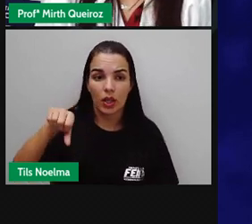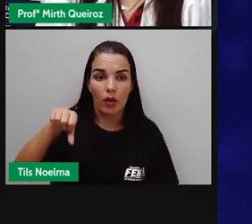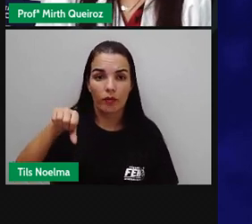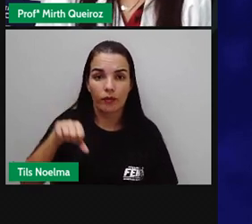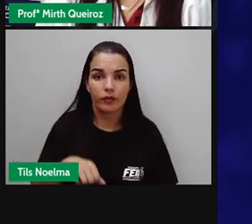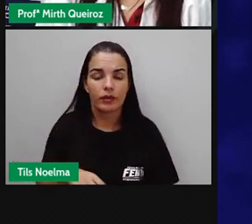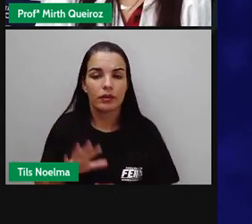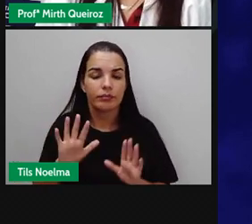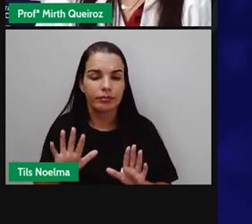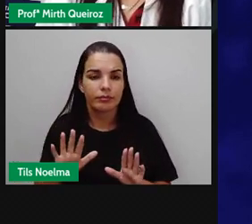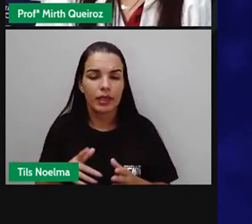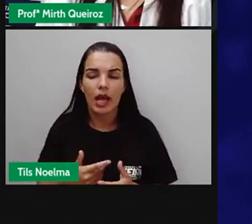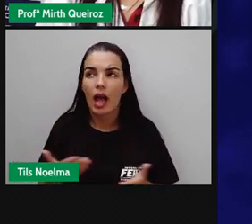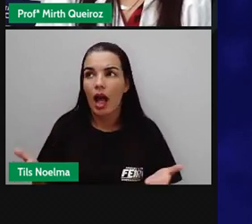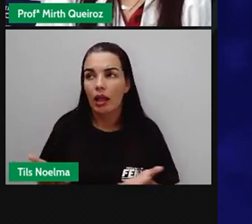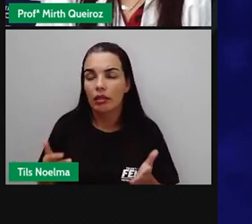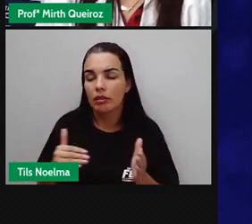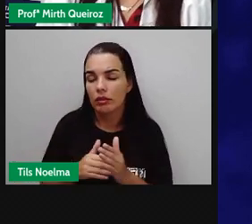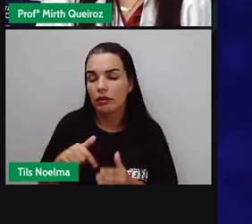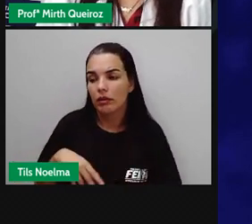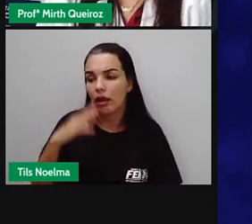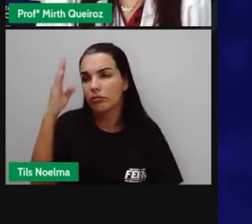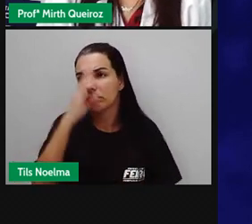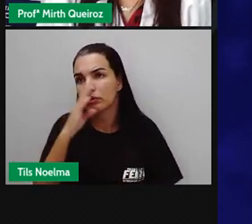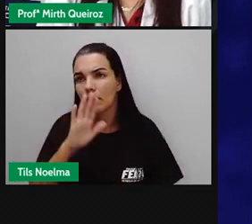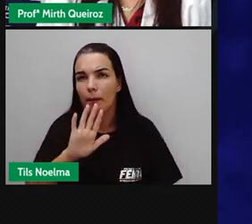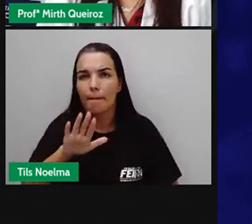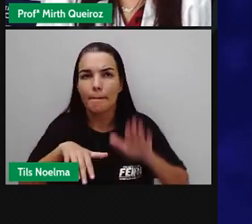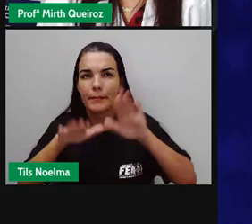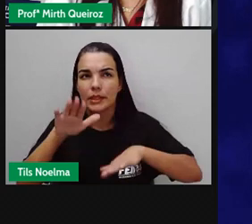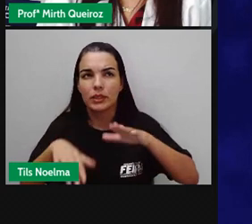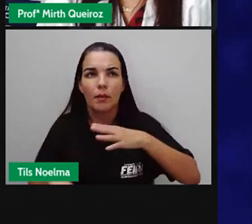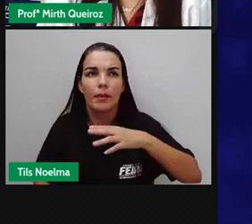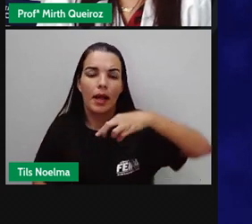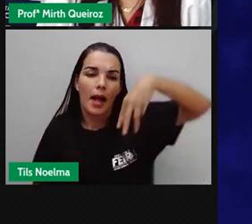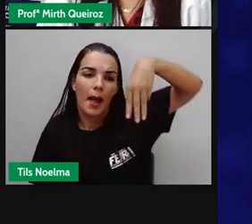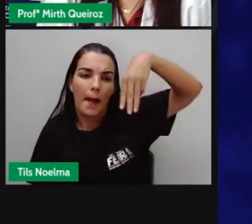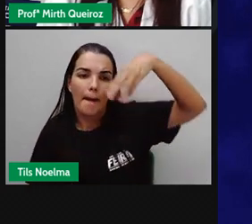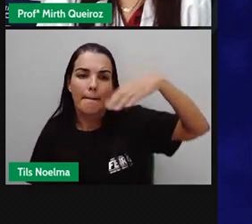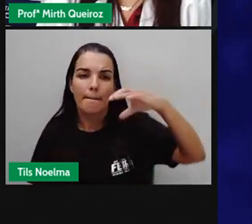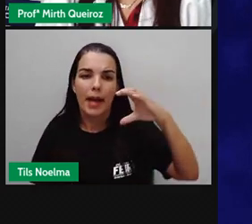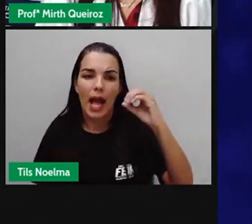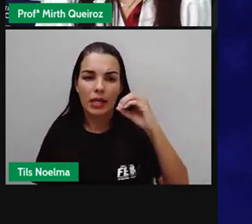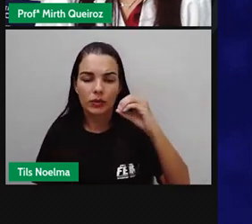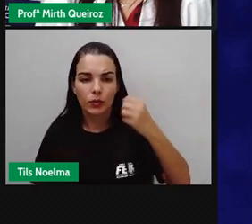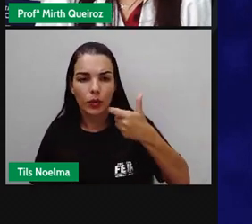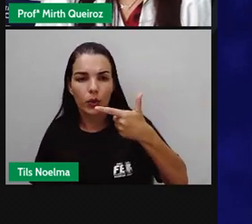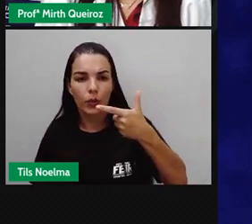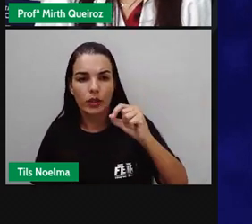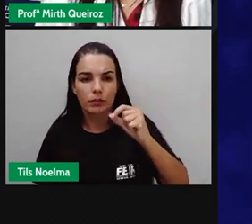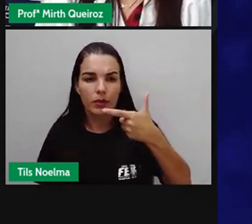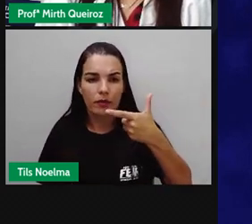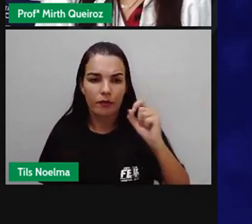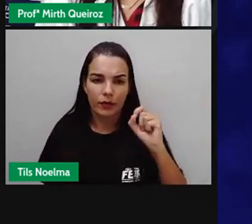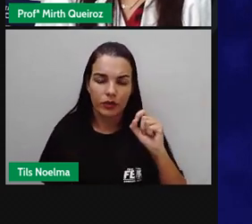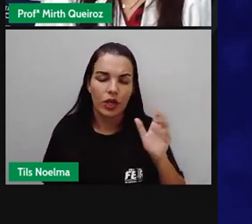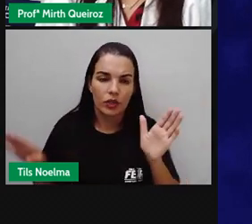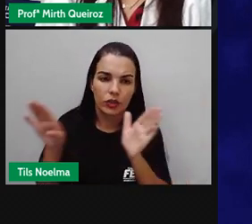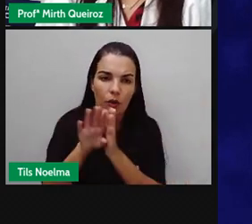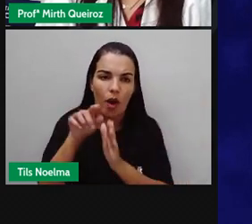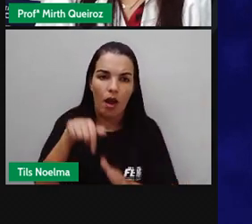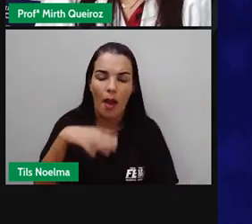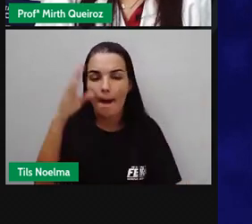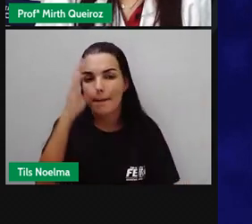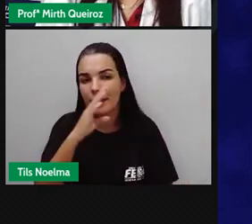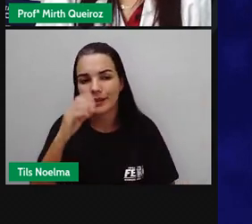Até chegar aqui, que foi mais ou menos no mês de março do ano passado, 2020, né? Que chegou ao Brasil